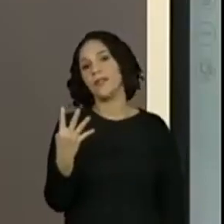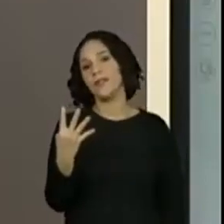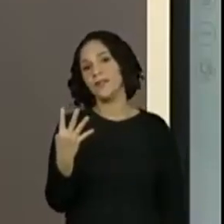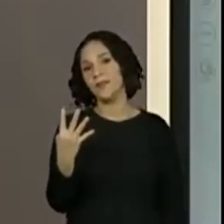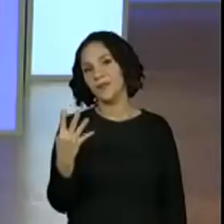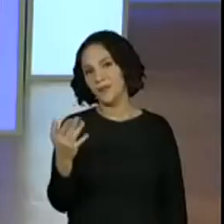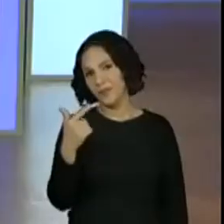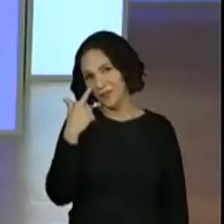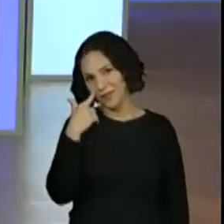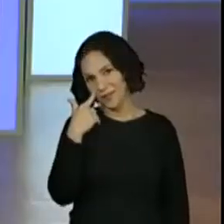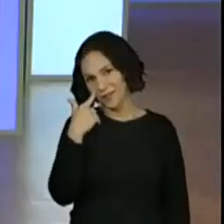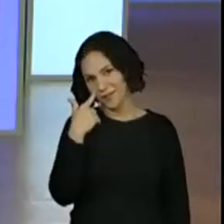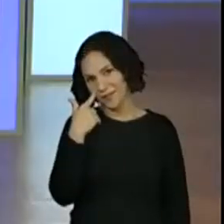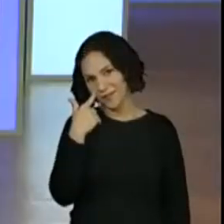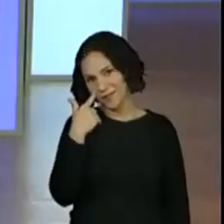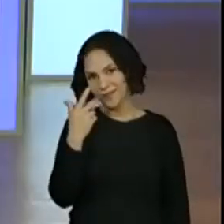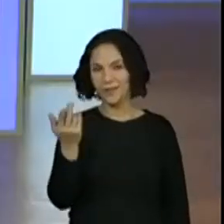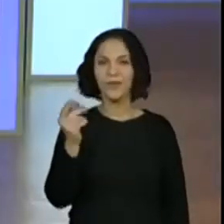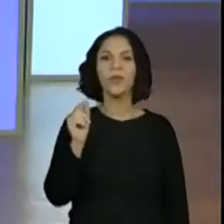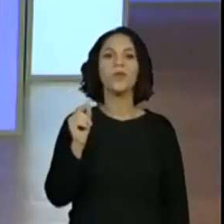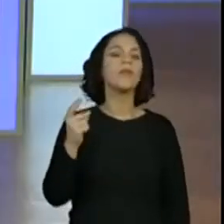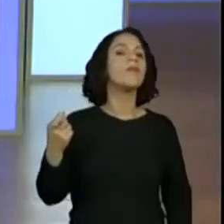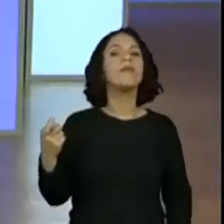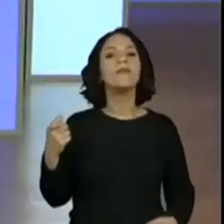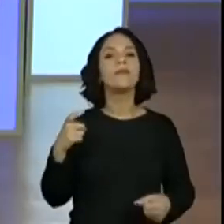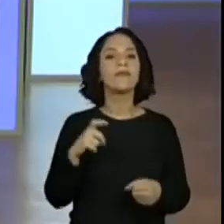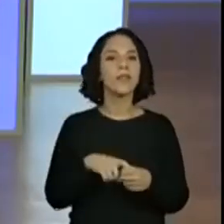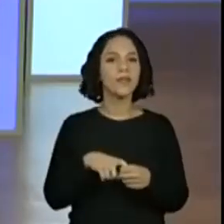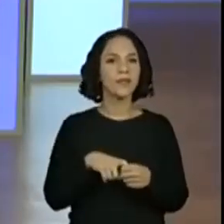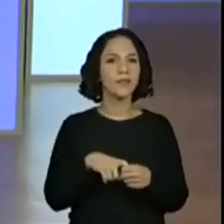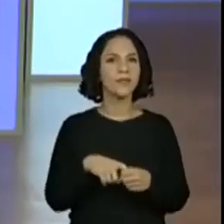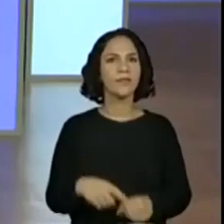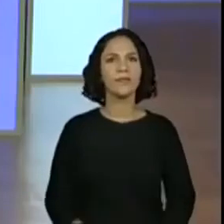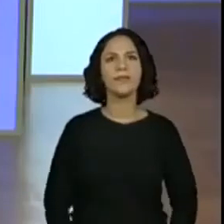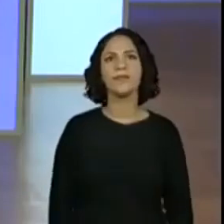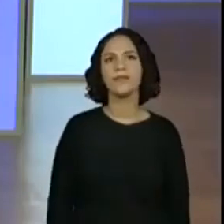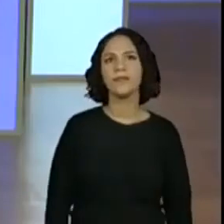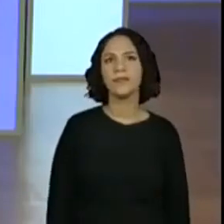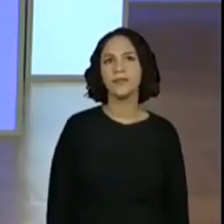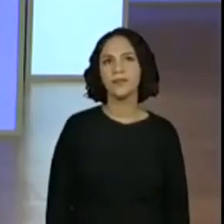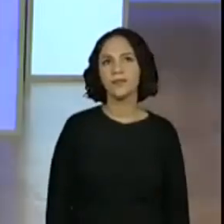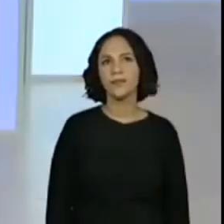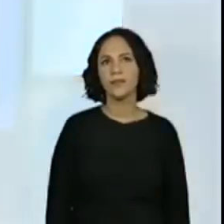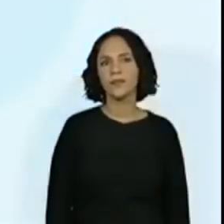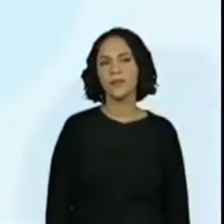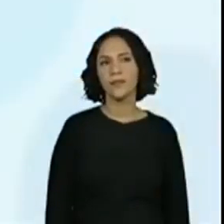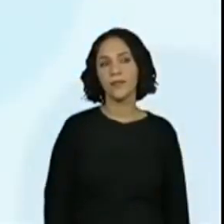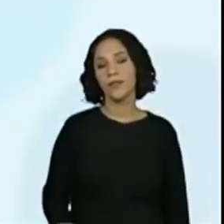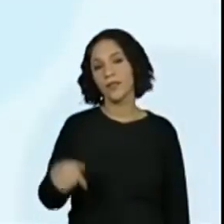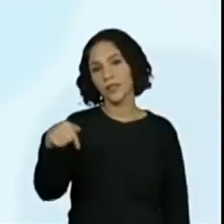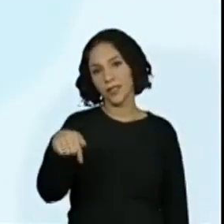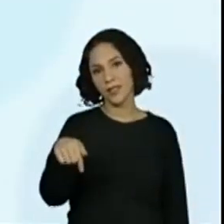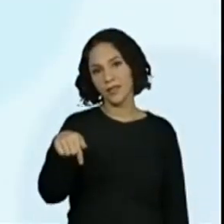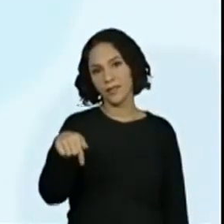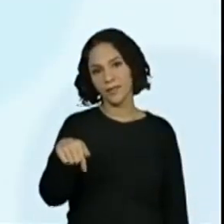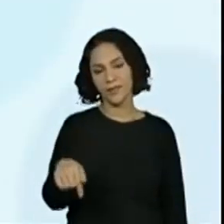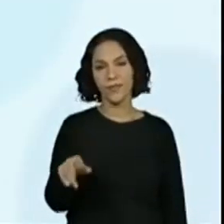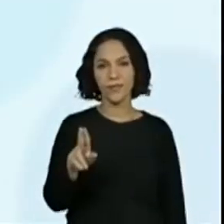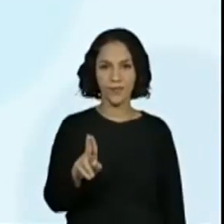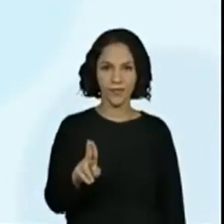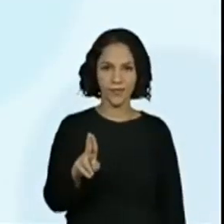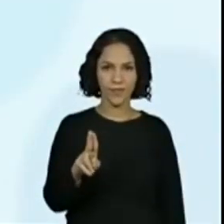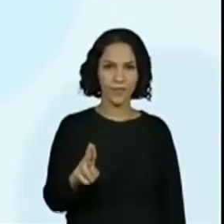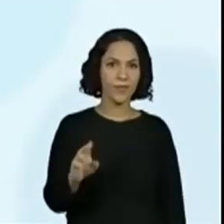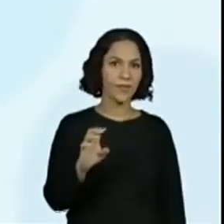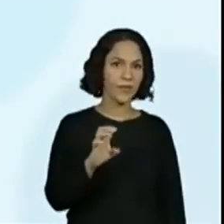Prô. Vamos lá. Vamos recuperar? É a letra Q. Q. U. U. E o E. Aí ficou Q.